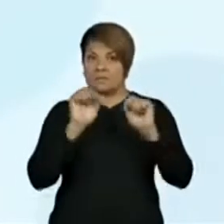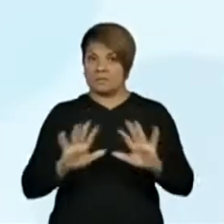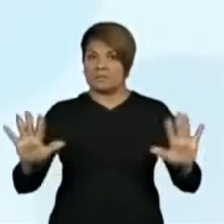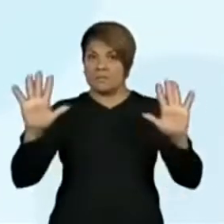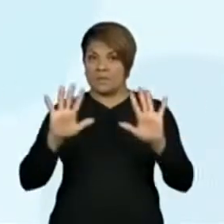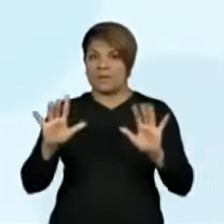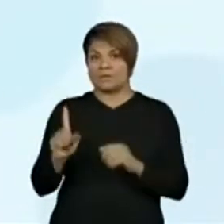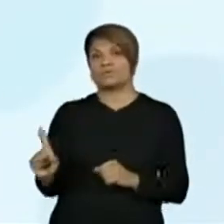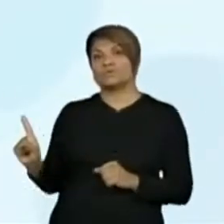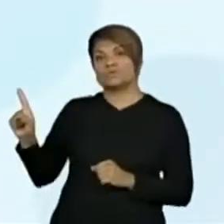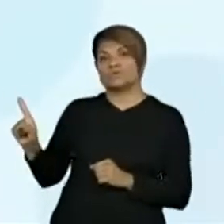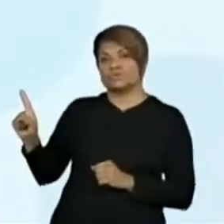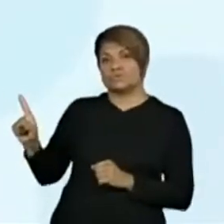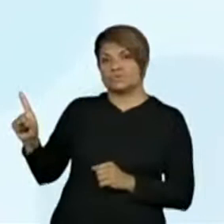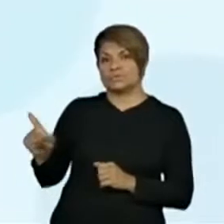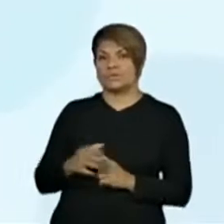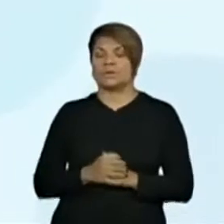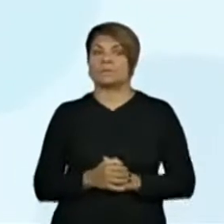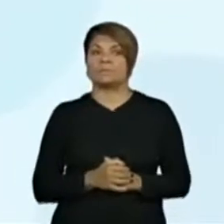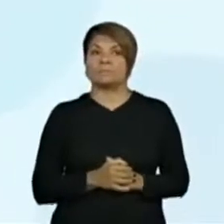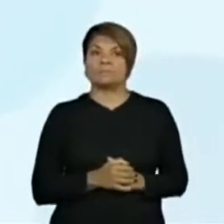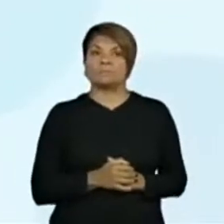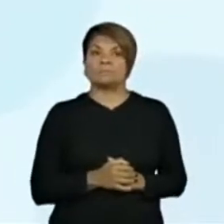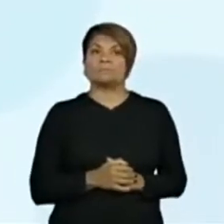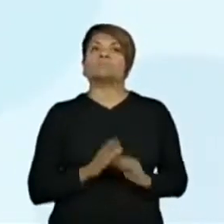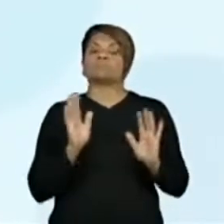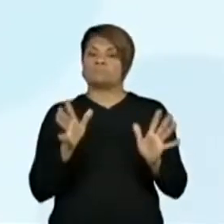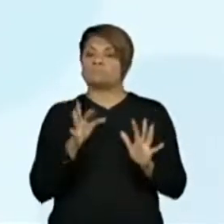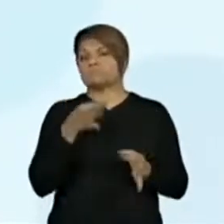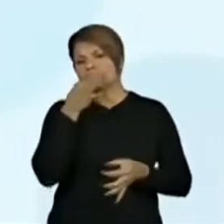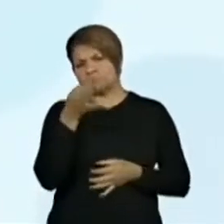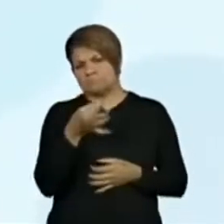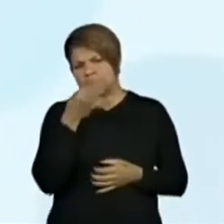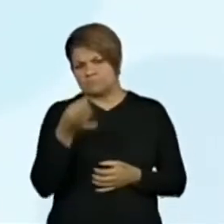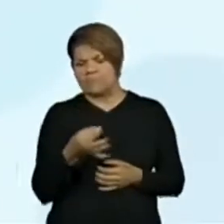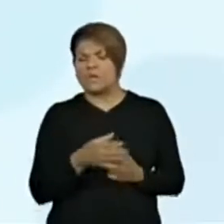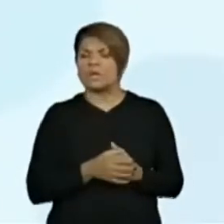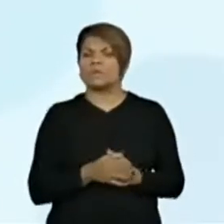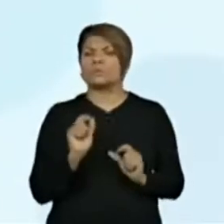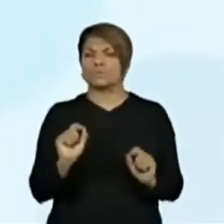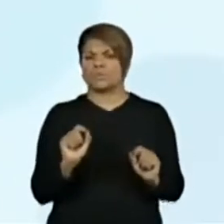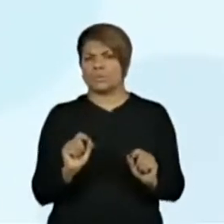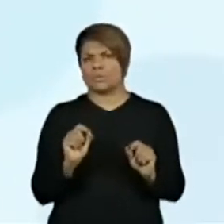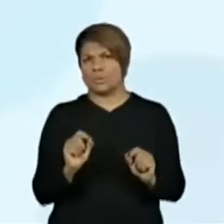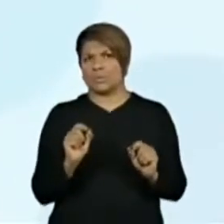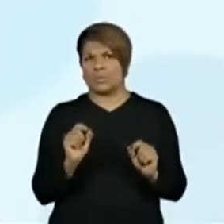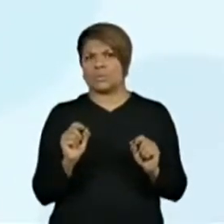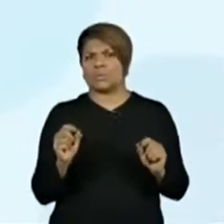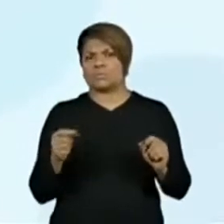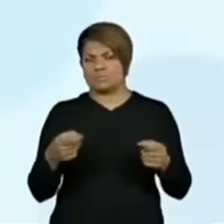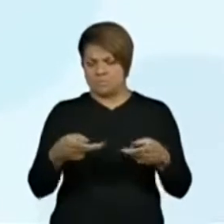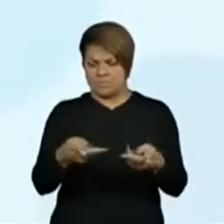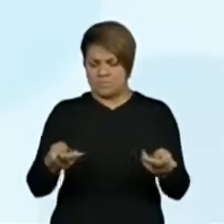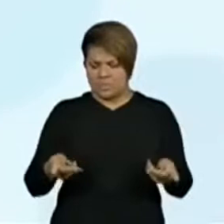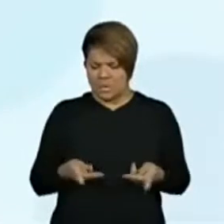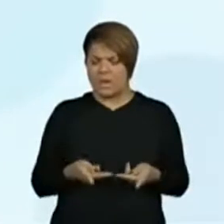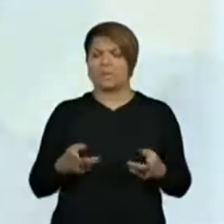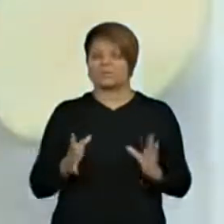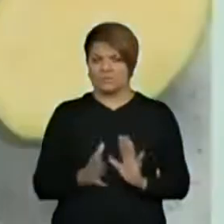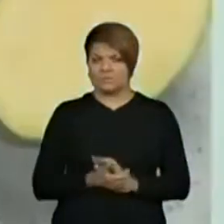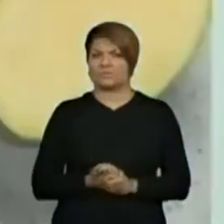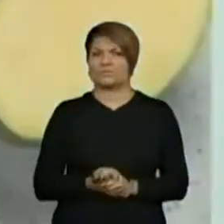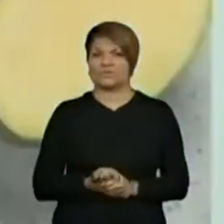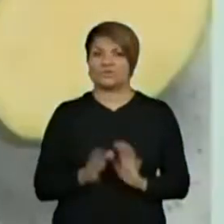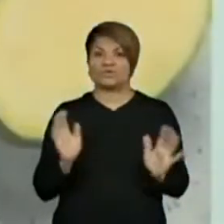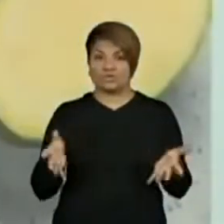que já sugere aí o prato que vai ser preparado. Sim. Certo? Já dá para começar a comer com os